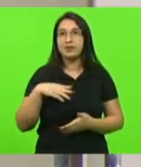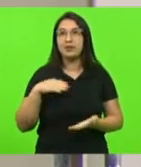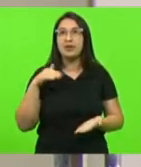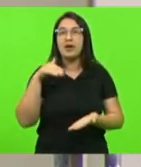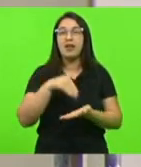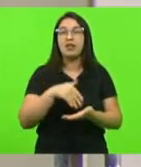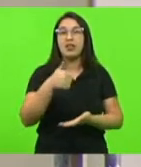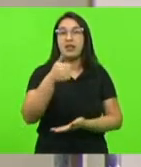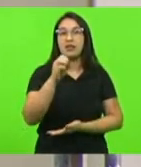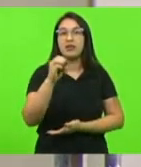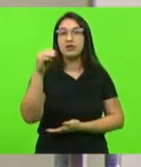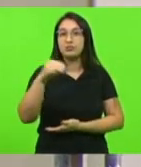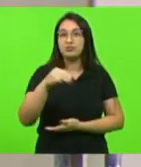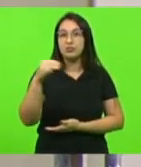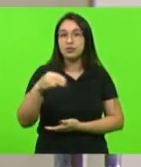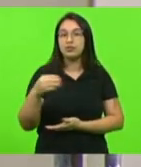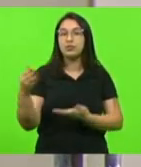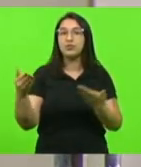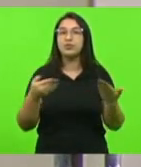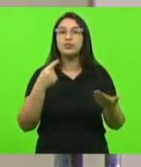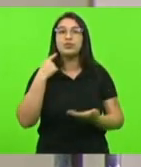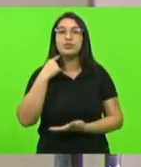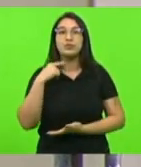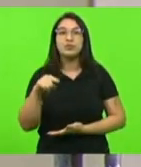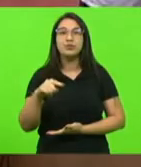minutos fará uso da palavra o deputado Silvio Drevec